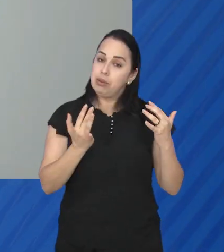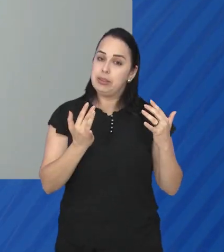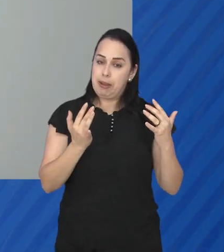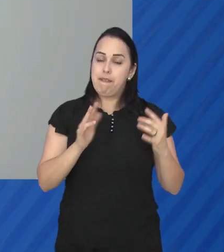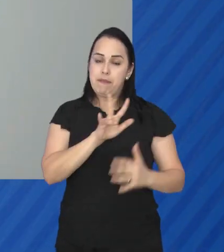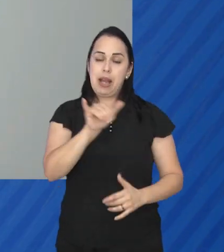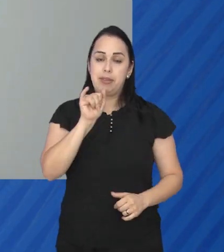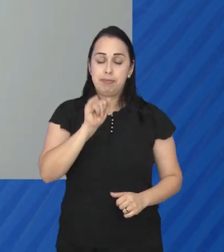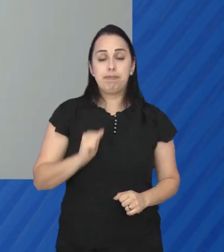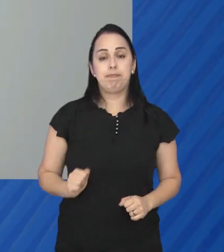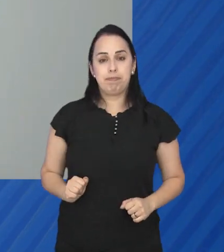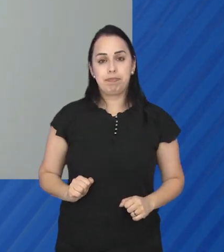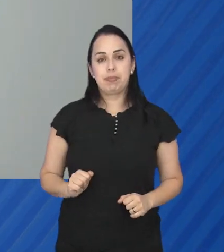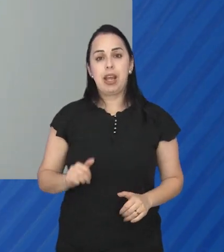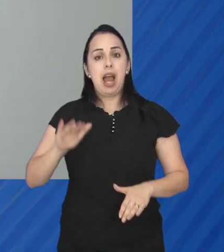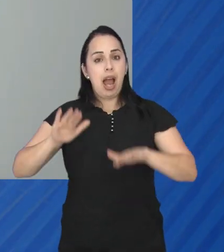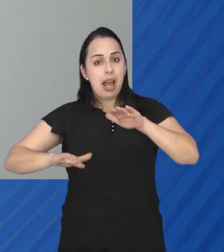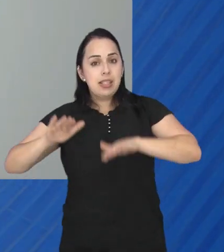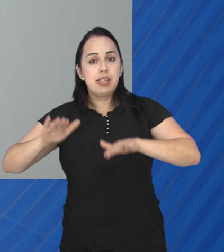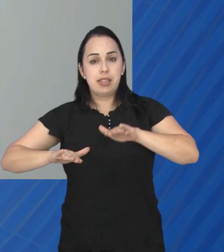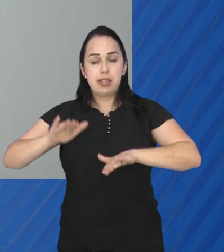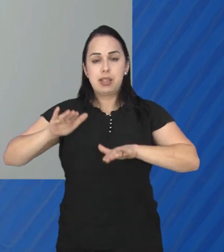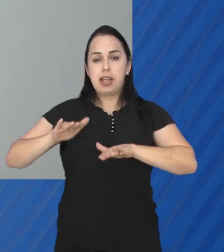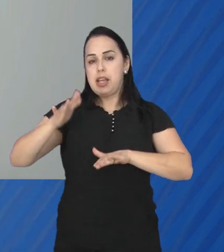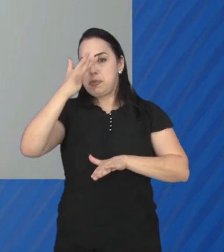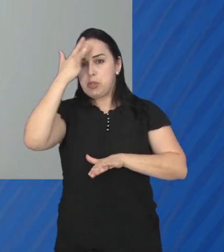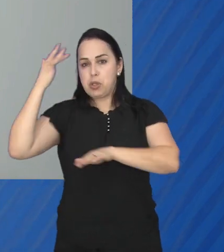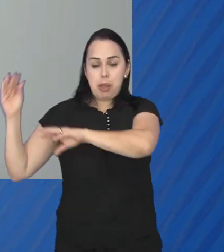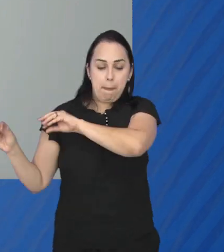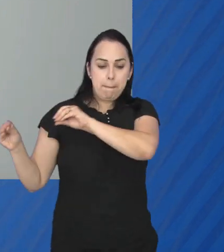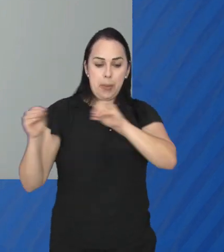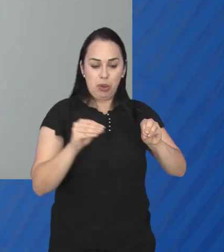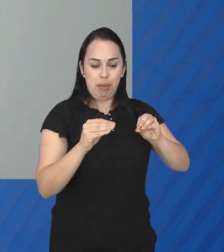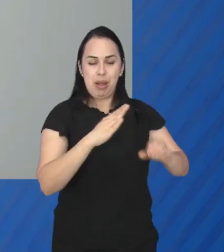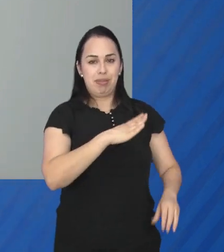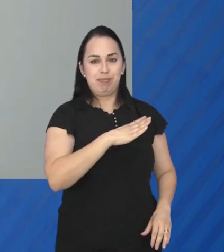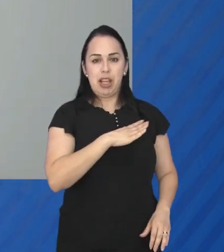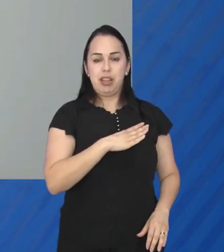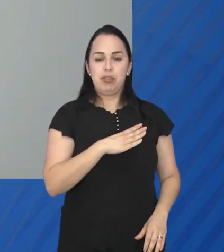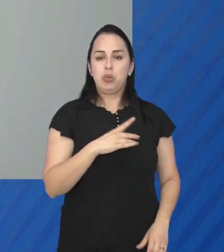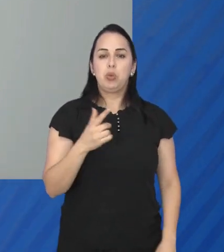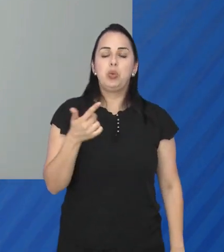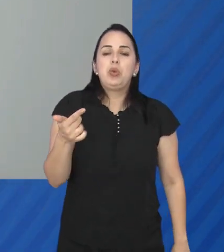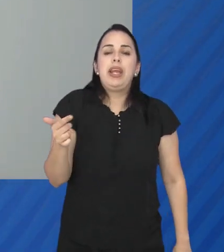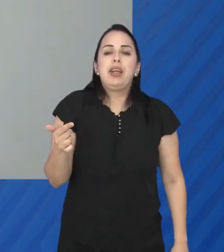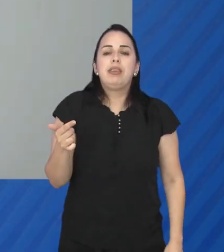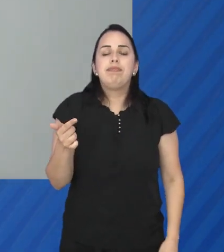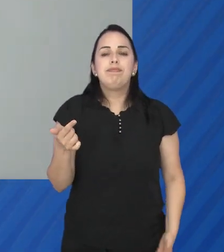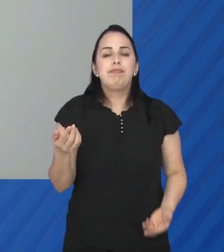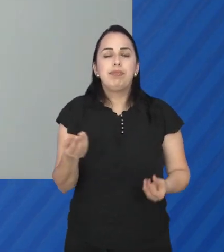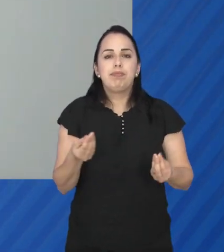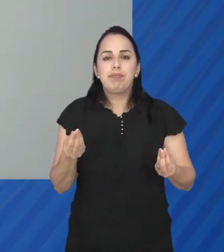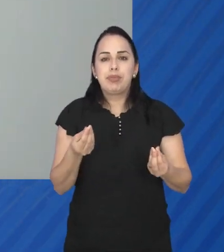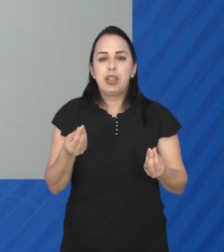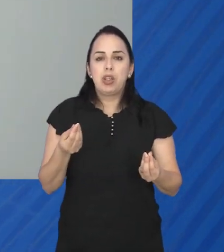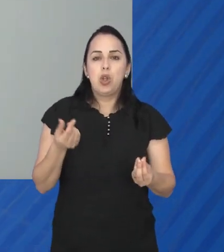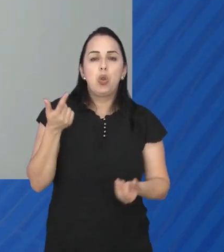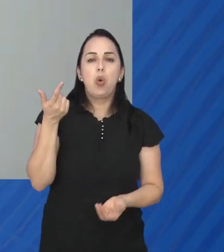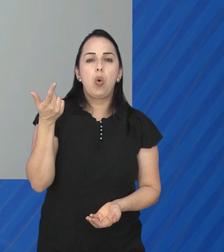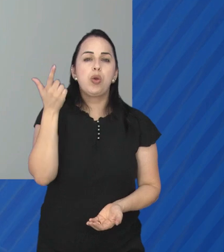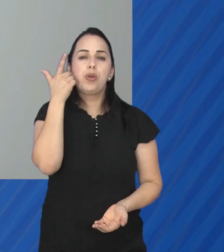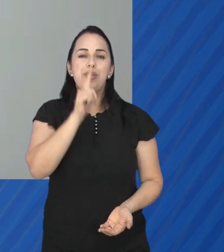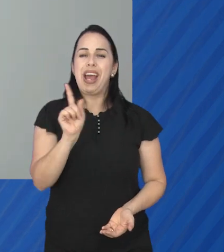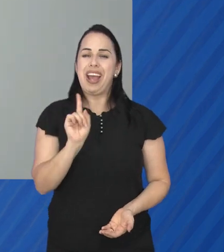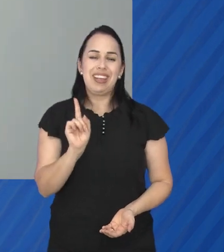agricultura e tudo mais. Muitas vezes, as pessoas que migram para as cidades, elas não têm condições de ter